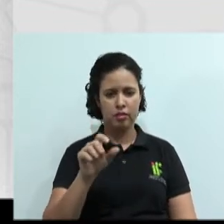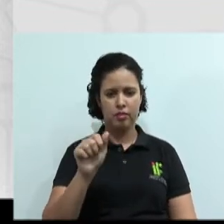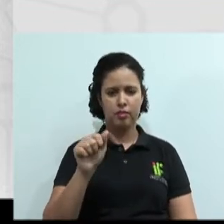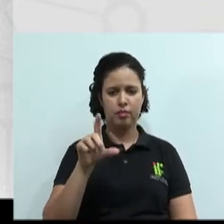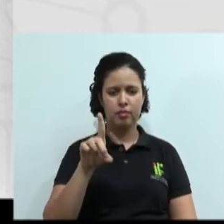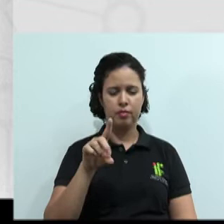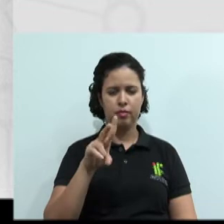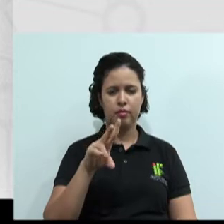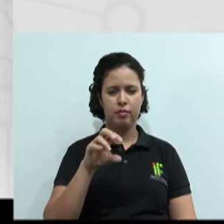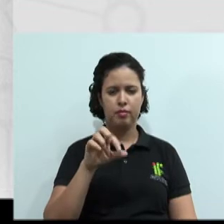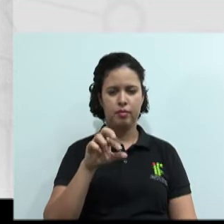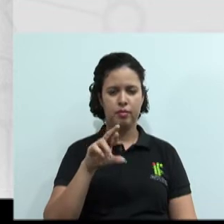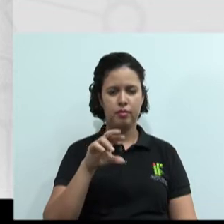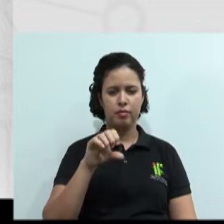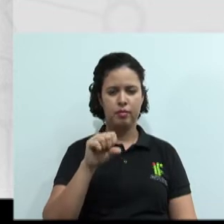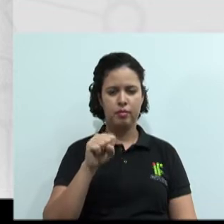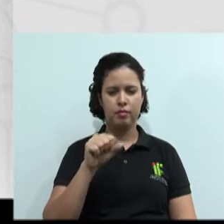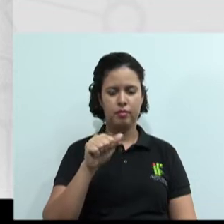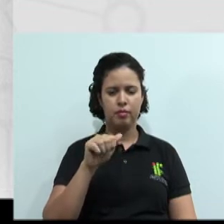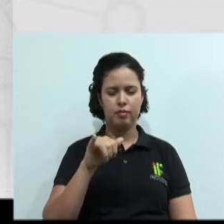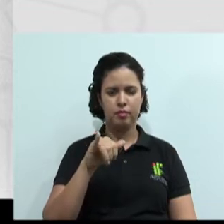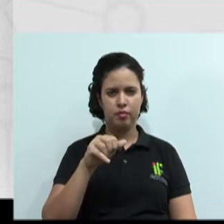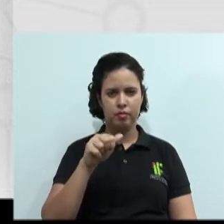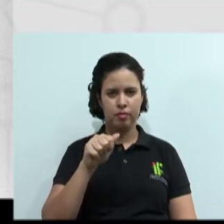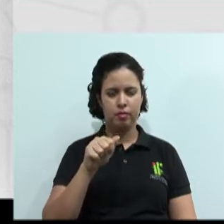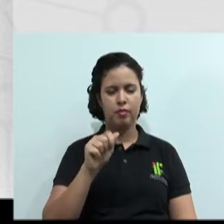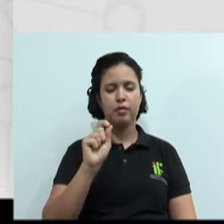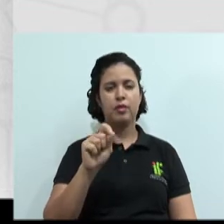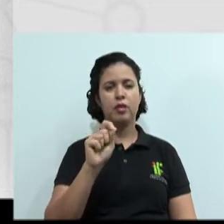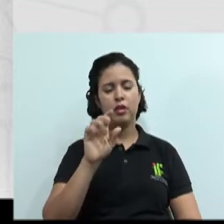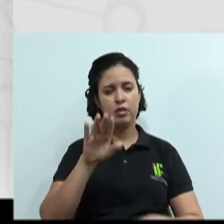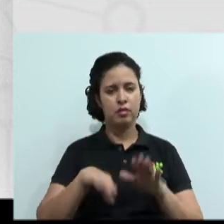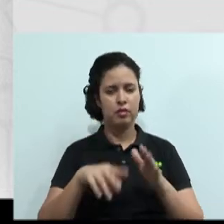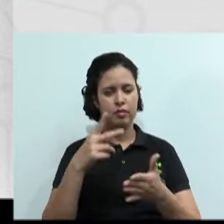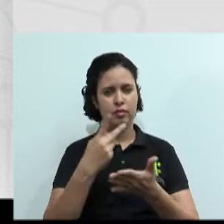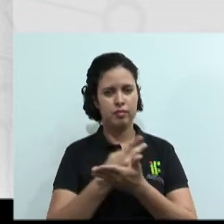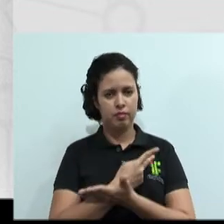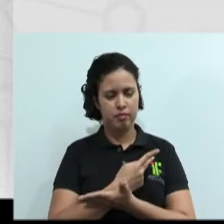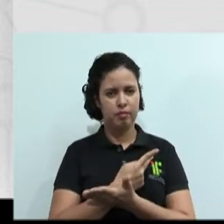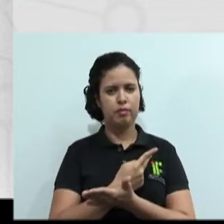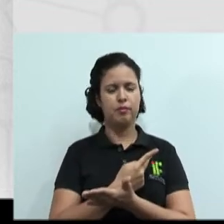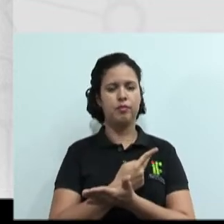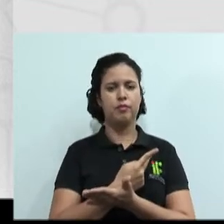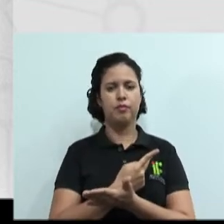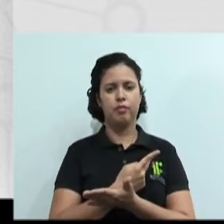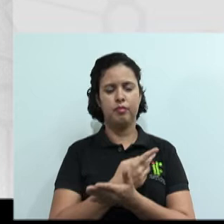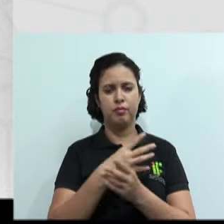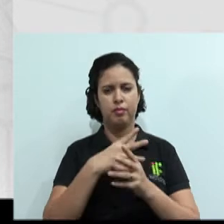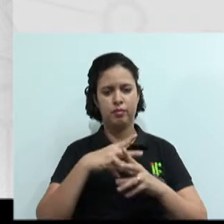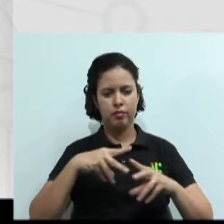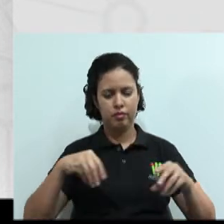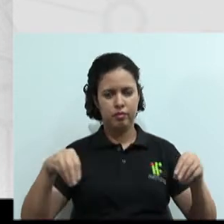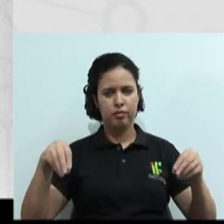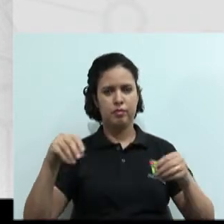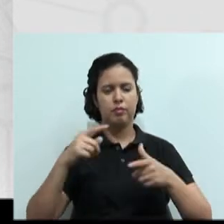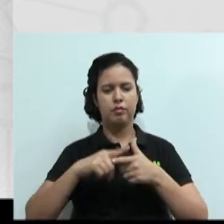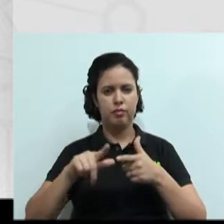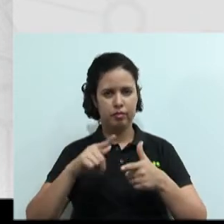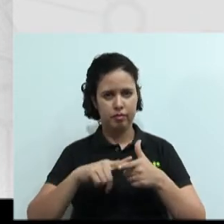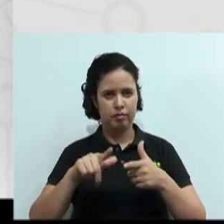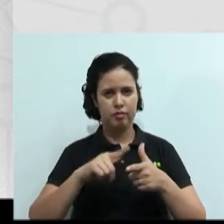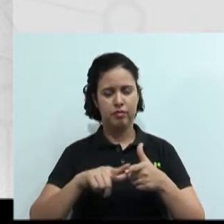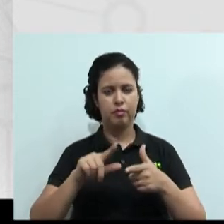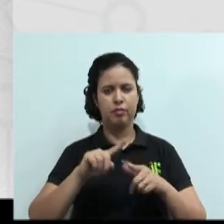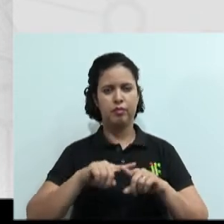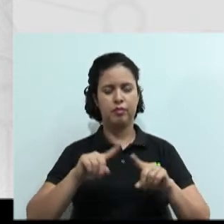do conflito ser resolvido. O que acontece é que às vezes a resolução do conflito não vai satisfazer a todos. Mas